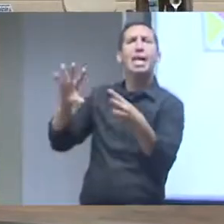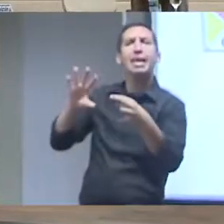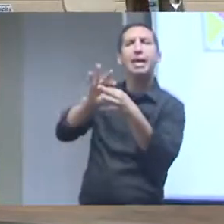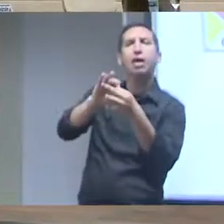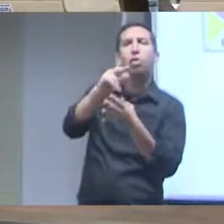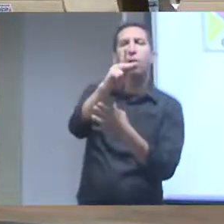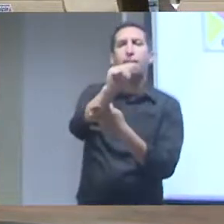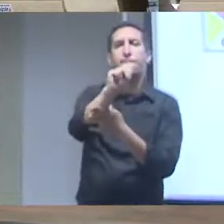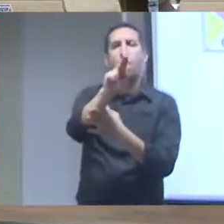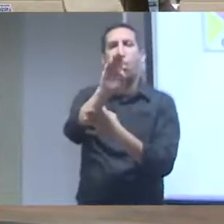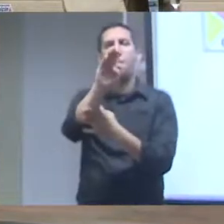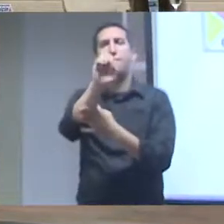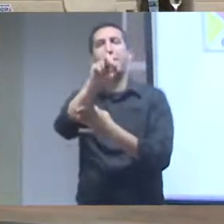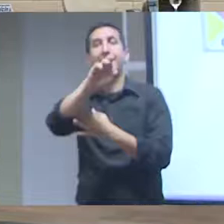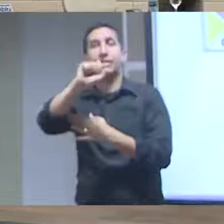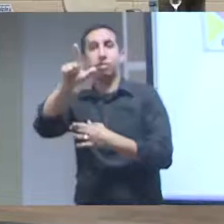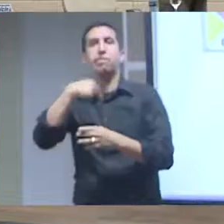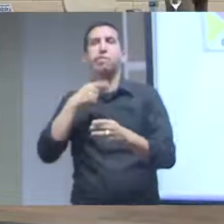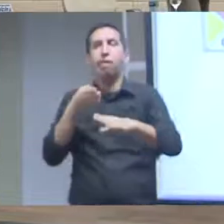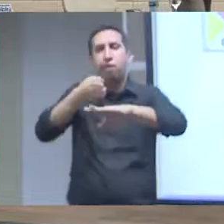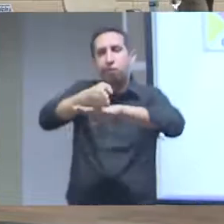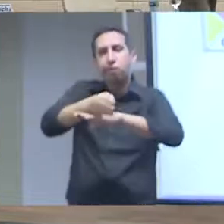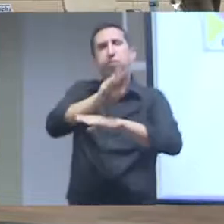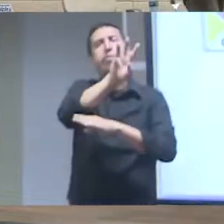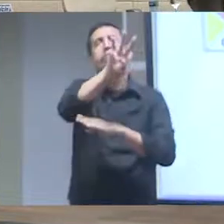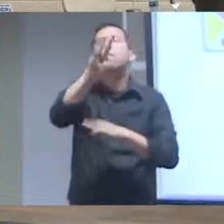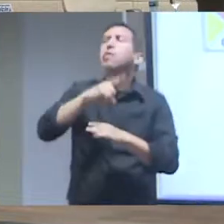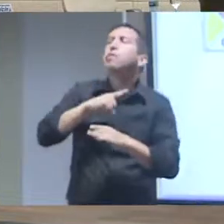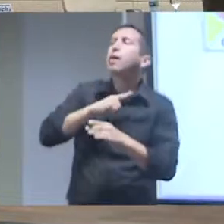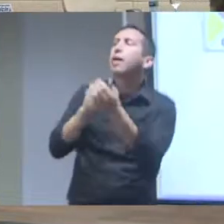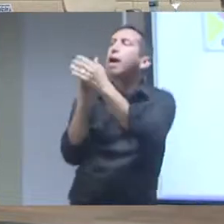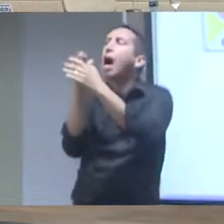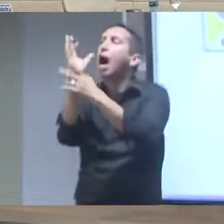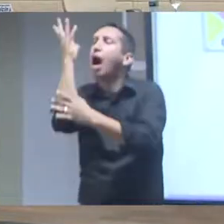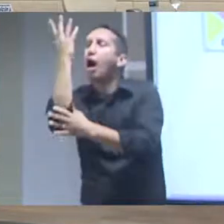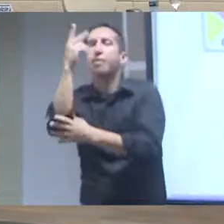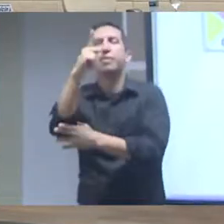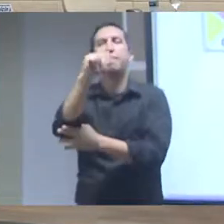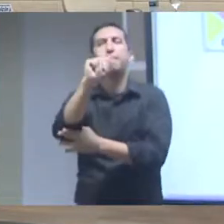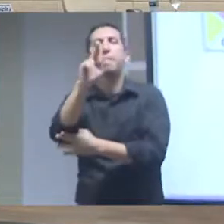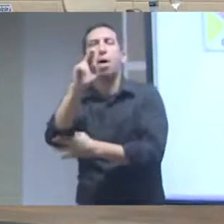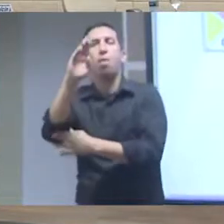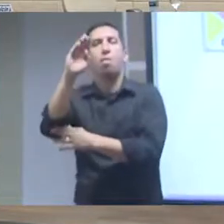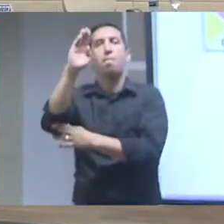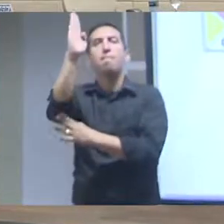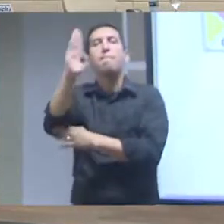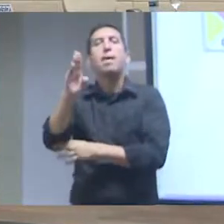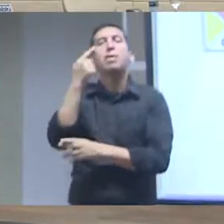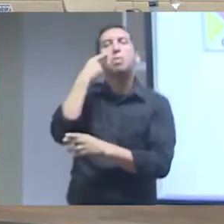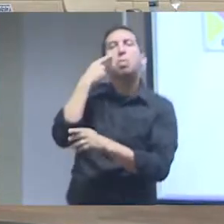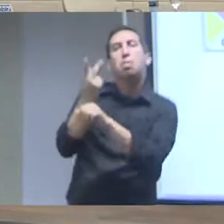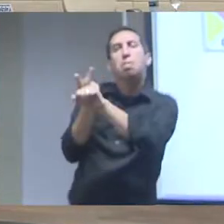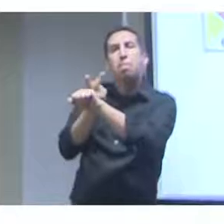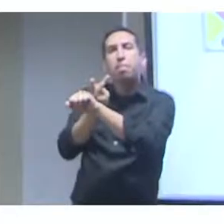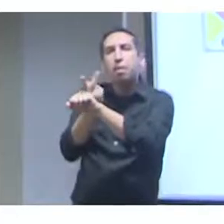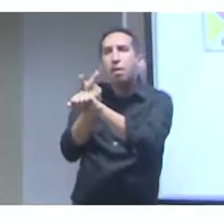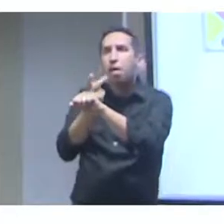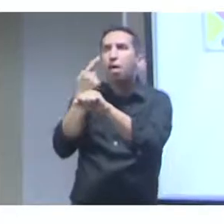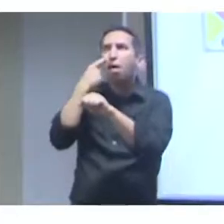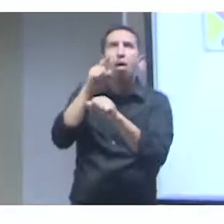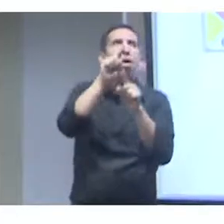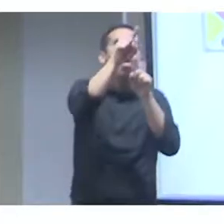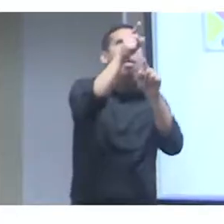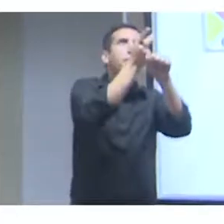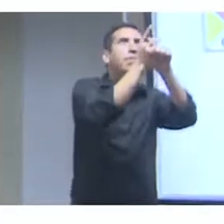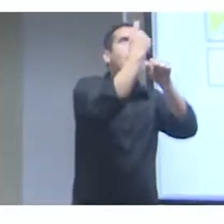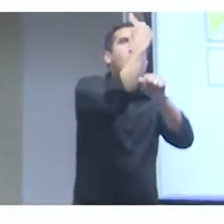ferramentas e pesquisar então obviamente uma das características desses sistemas aqui é ter uma API é uma forma